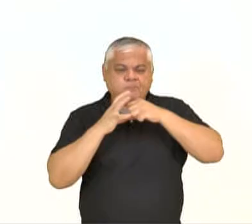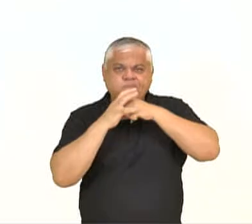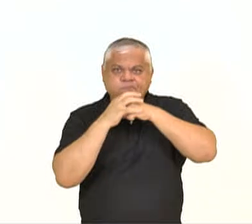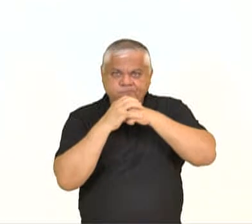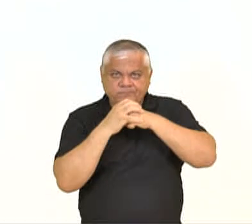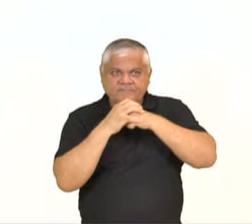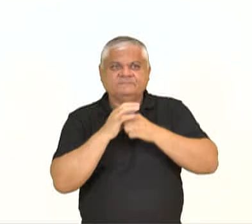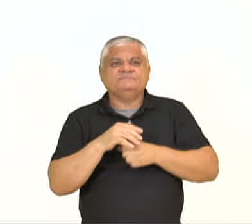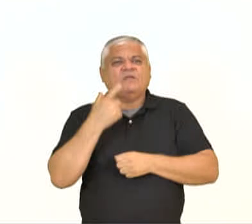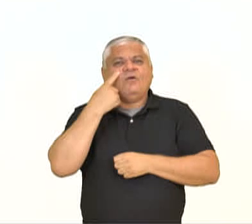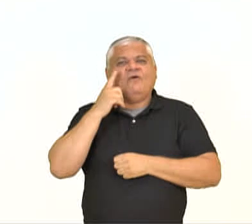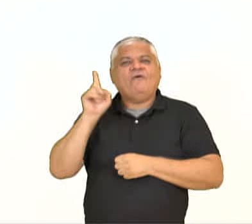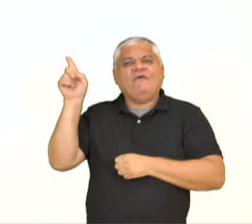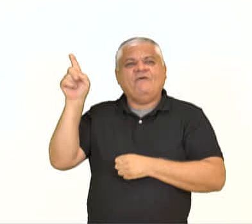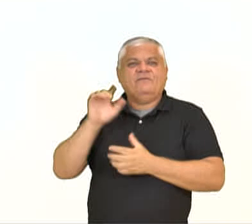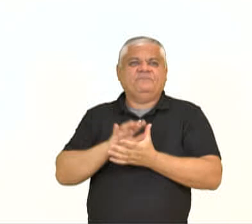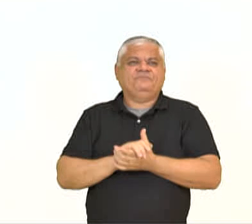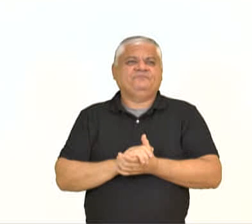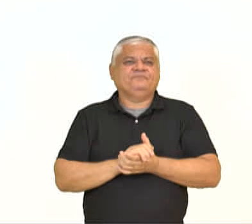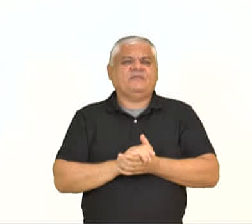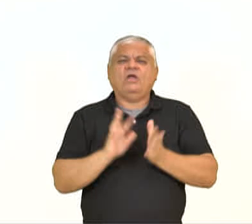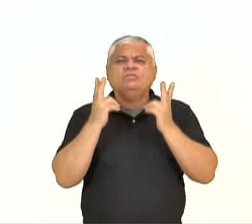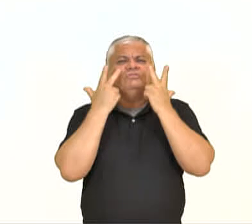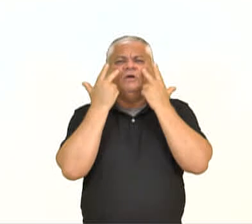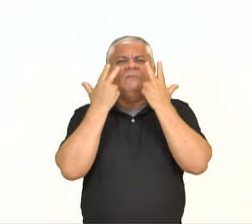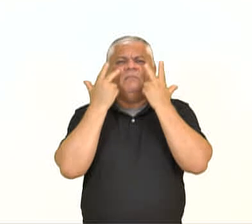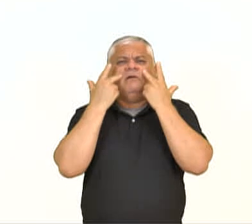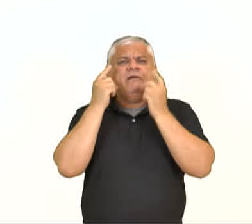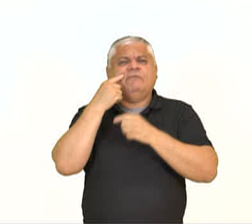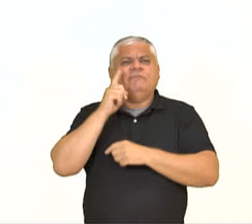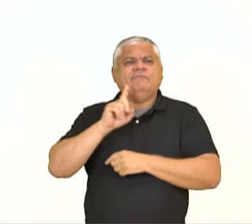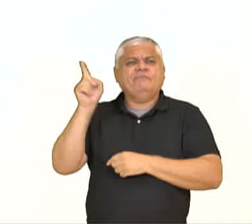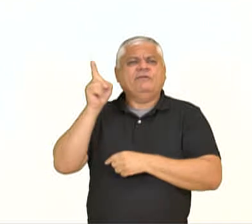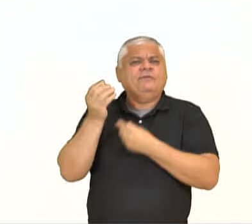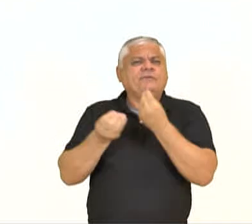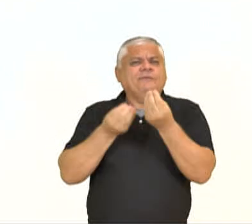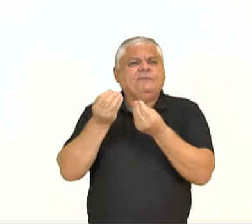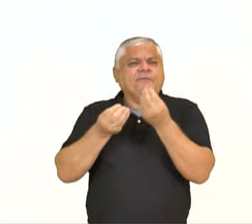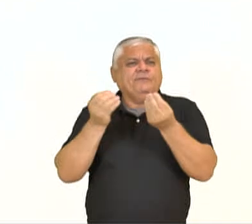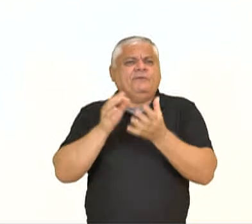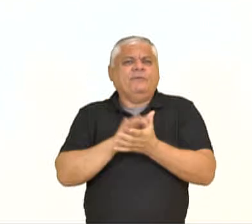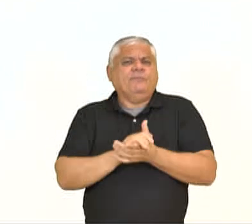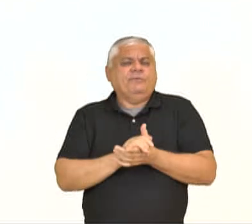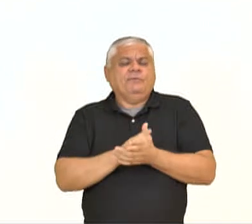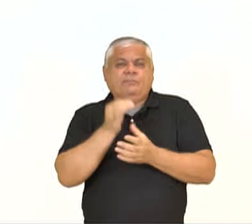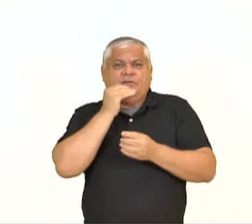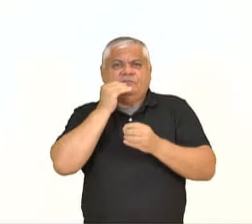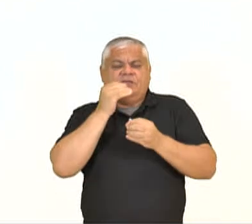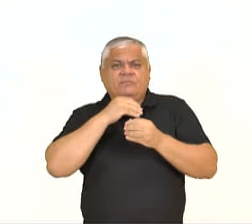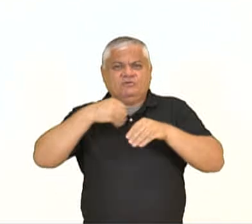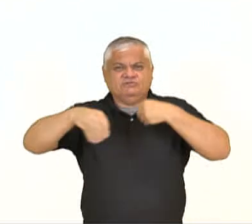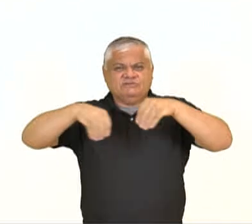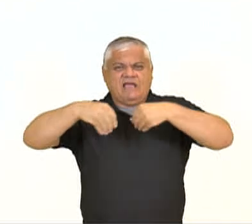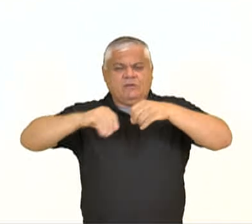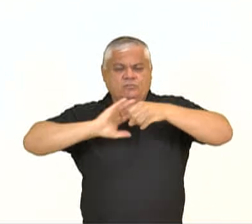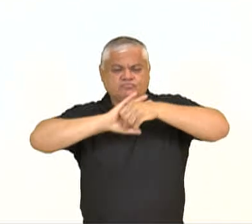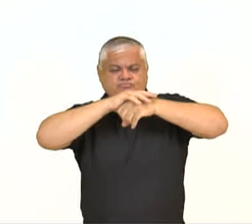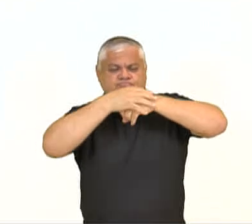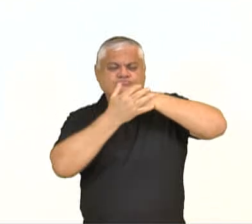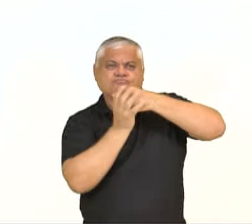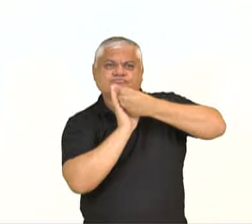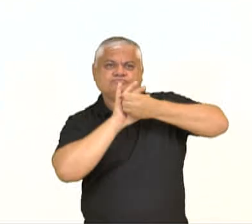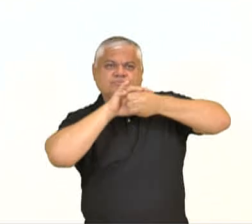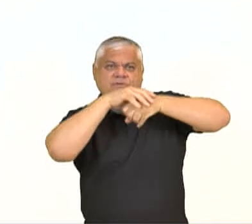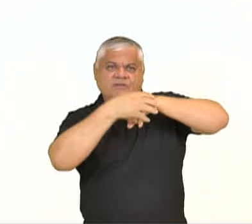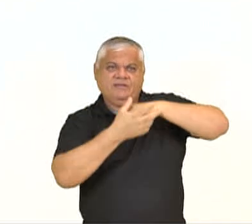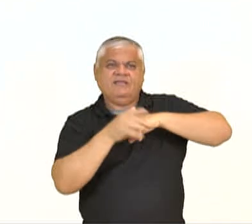Então, olha lá, é muito comum fazer esse tipo de colocar o saco nos frutos, principalmente ali